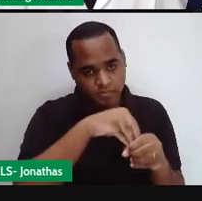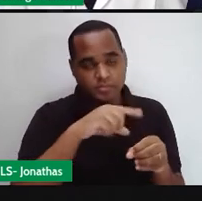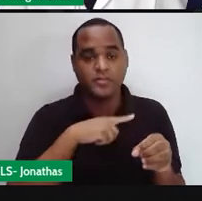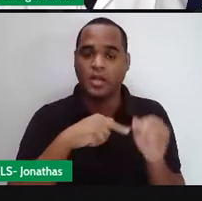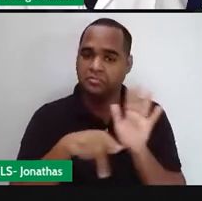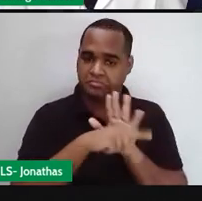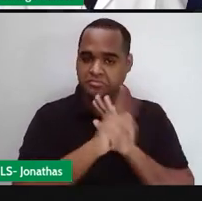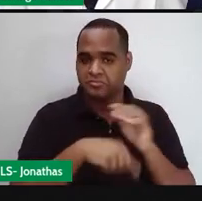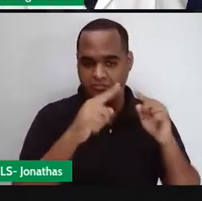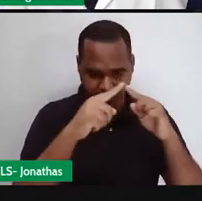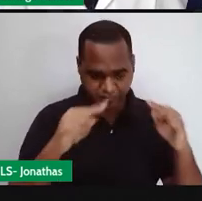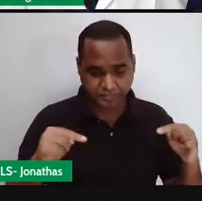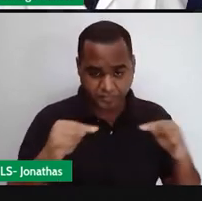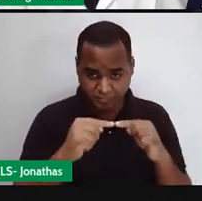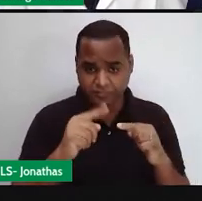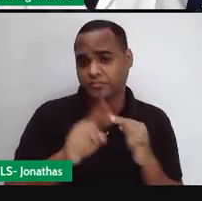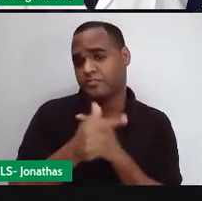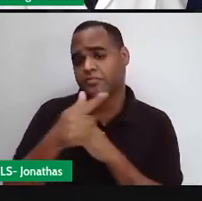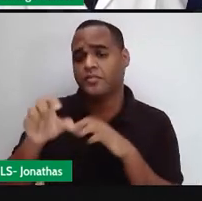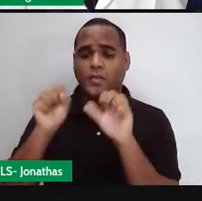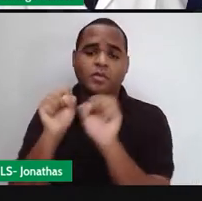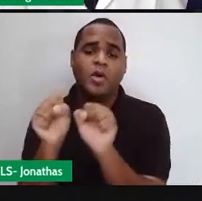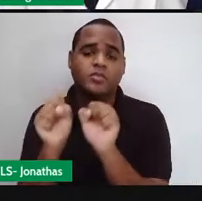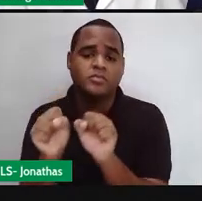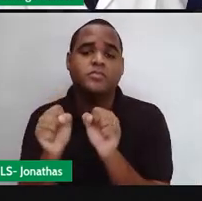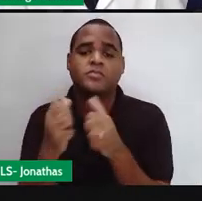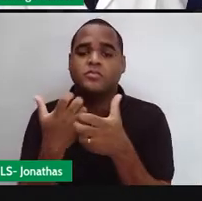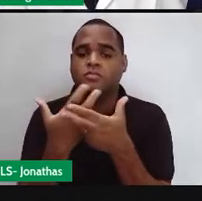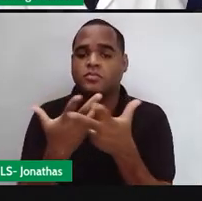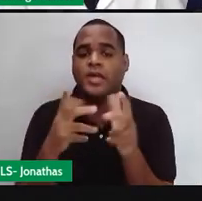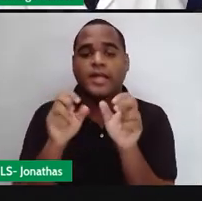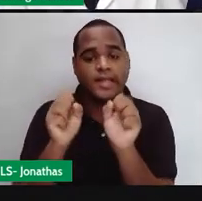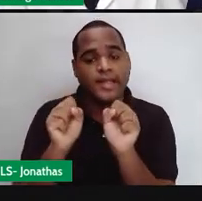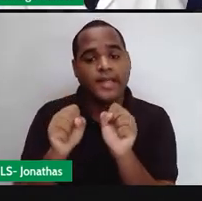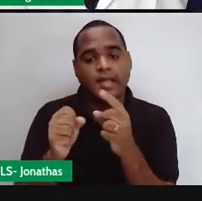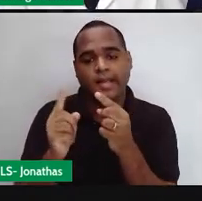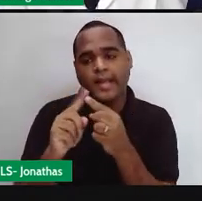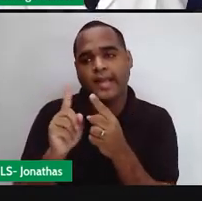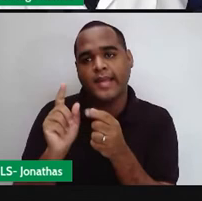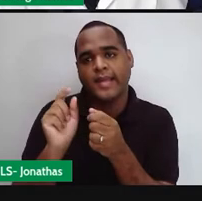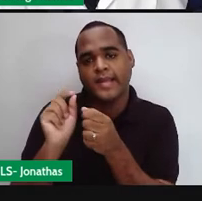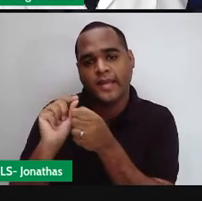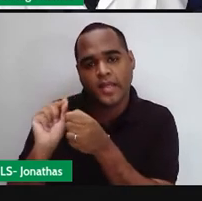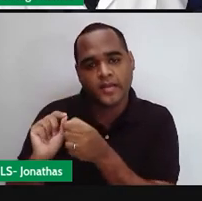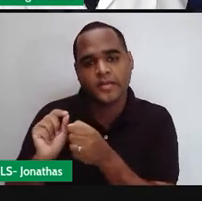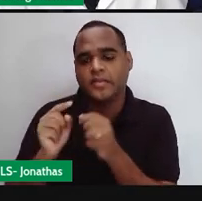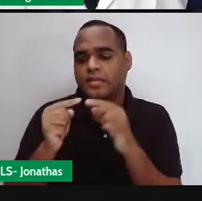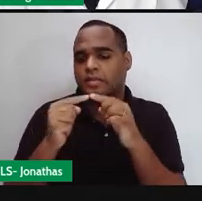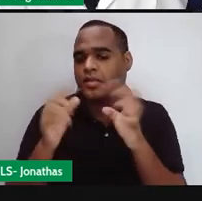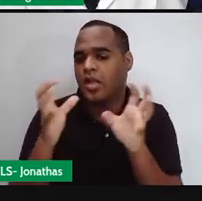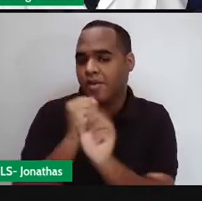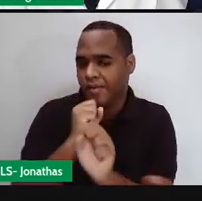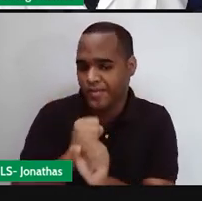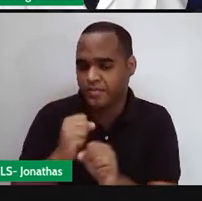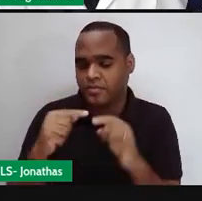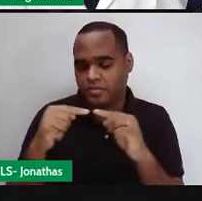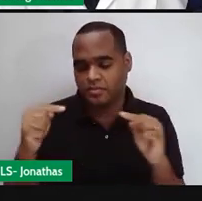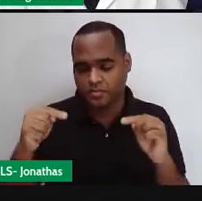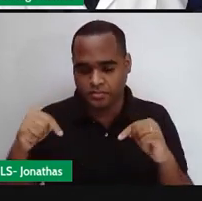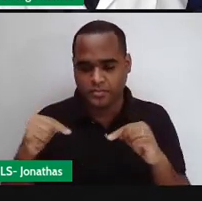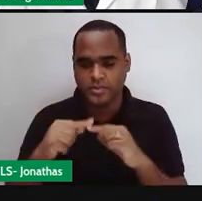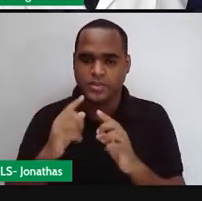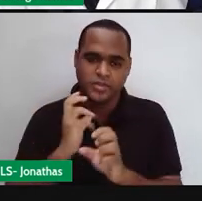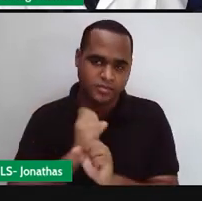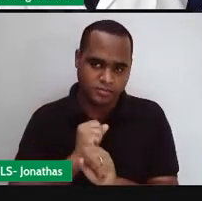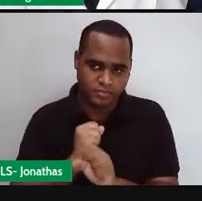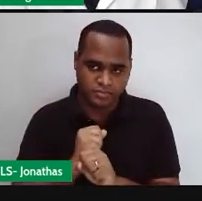triângulo. Que pode também ser medido. E a gente vai medir esse ângulo. Olha só, ele já